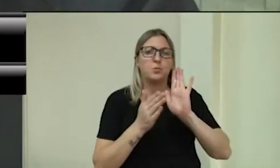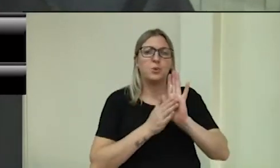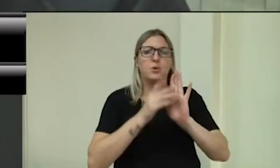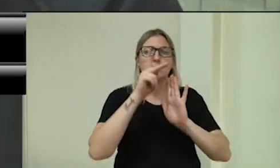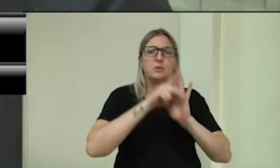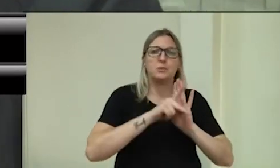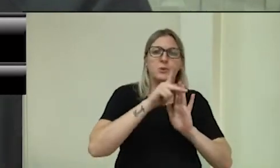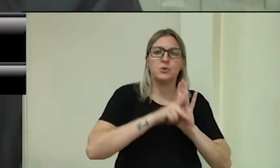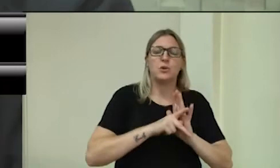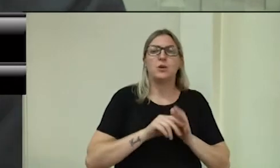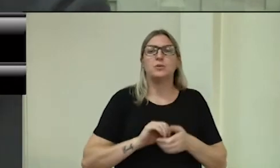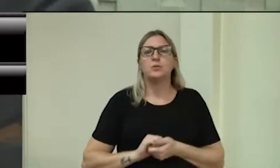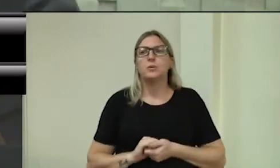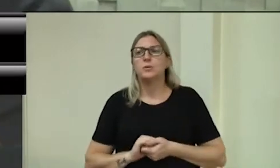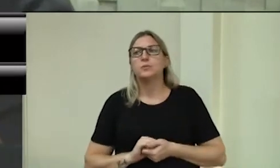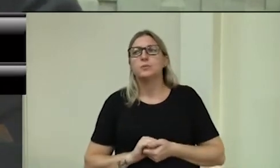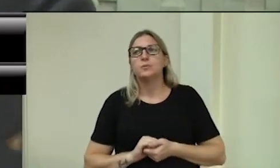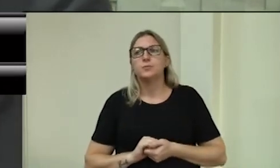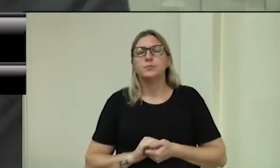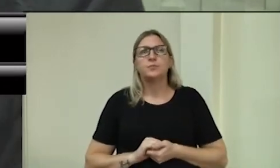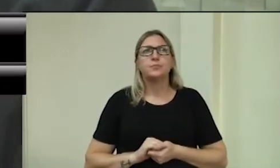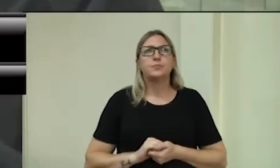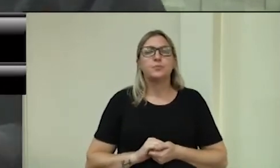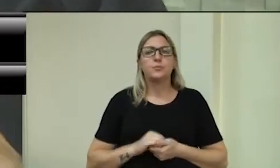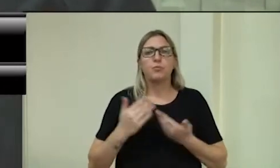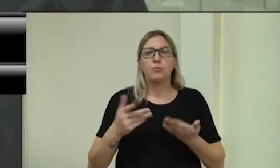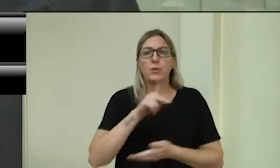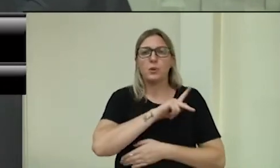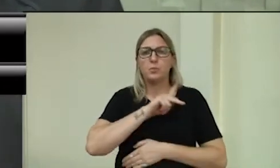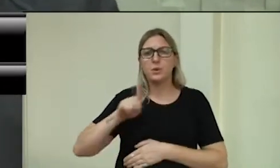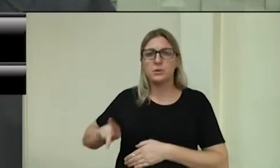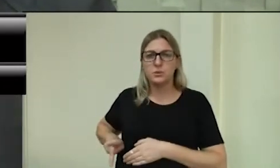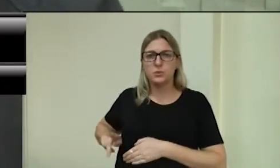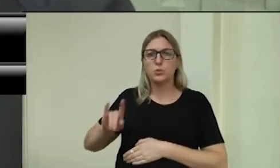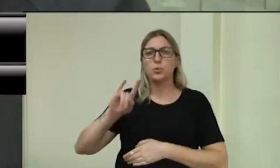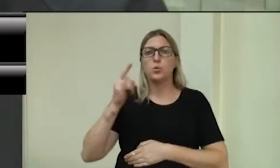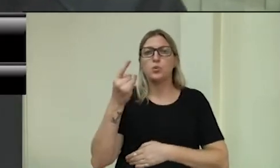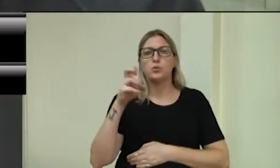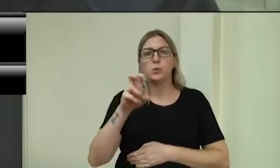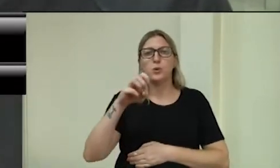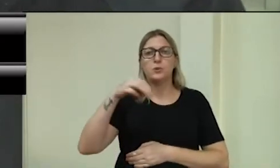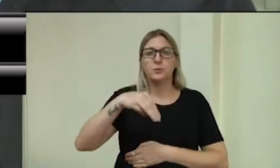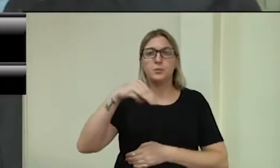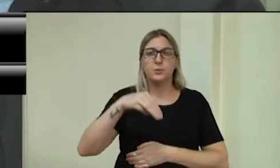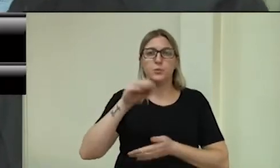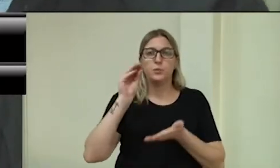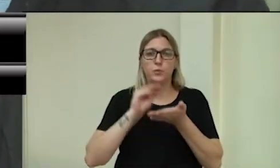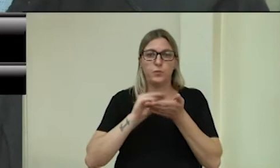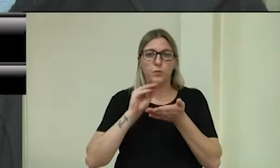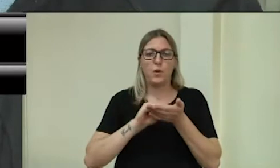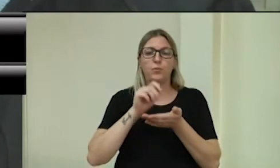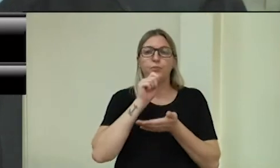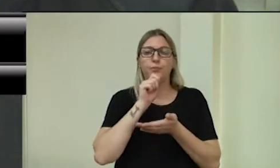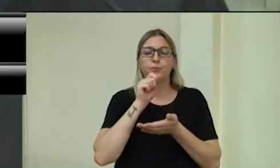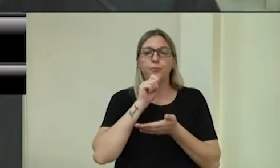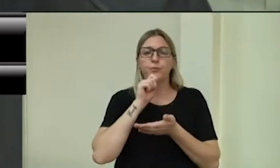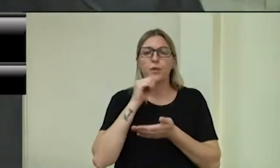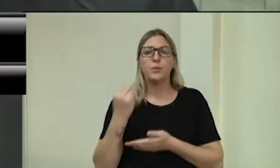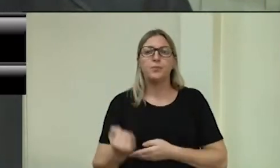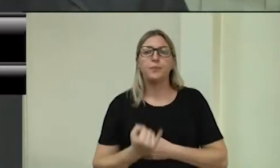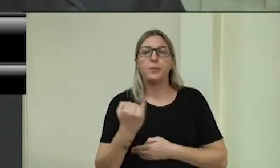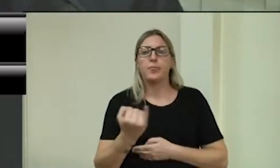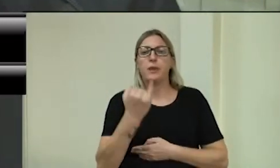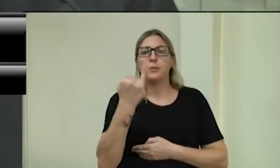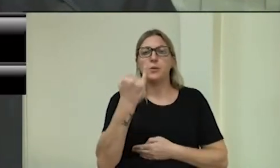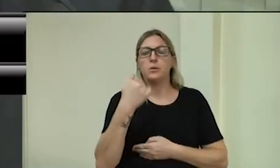para Instituto de Erechim. Pois bem, senhora presidente, nesses últimos cinco minutos que faltam, é bem importante